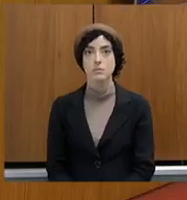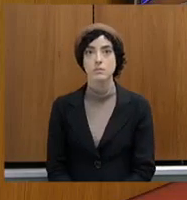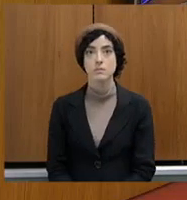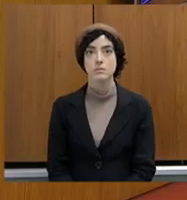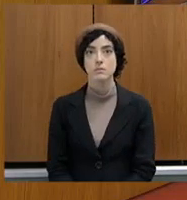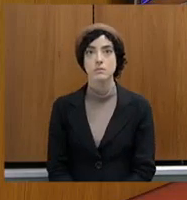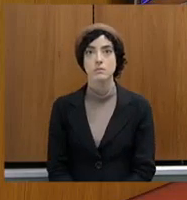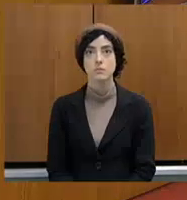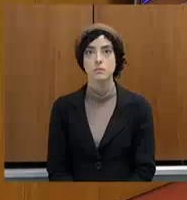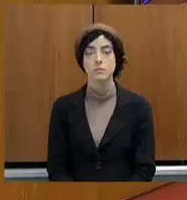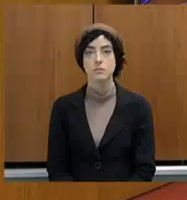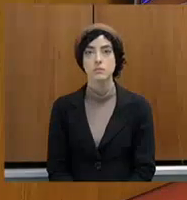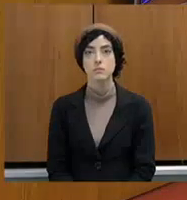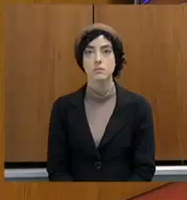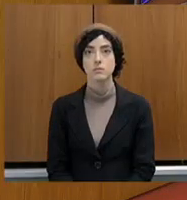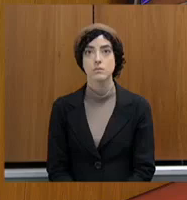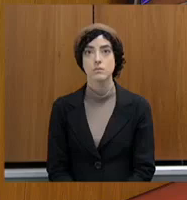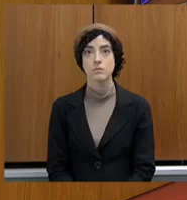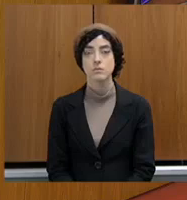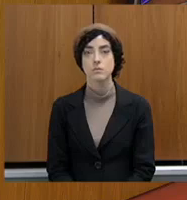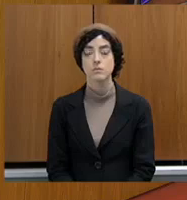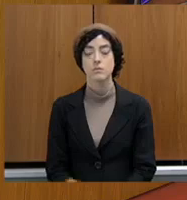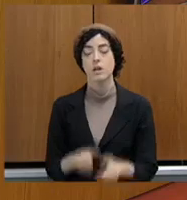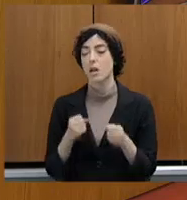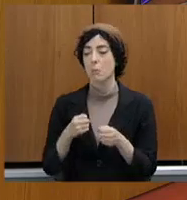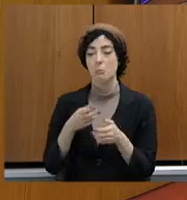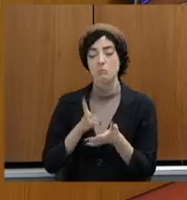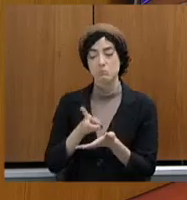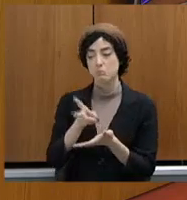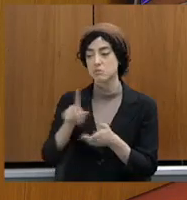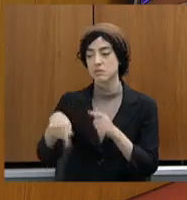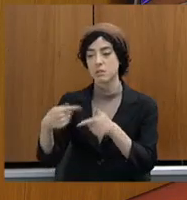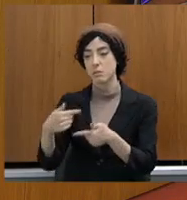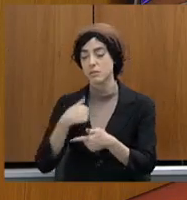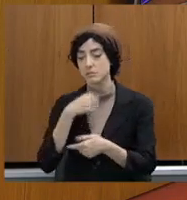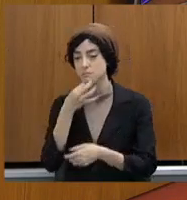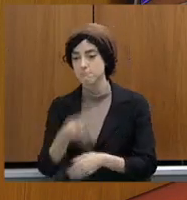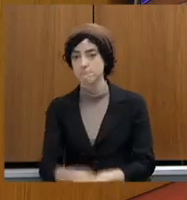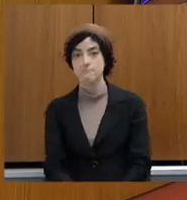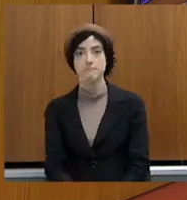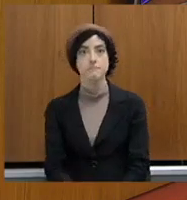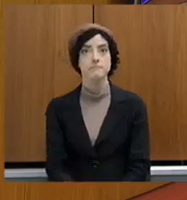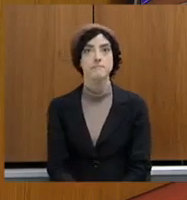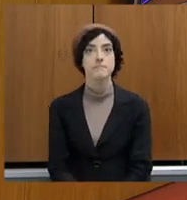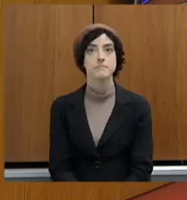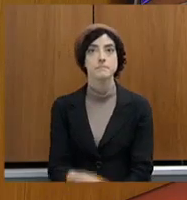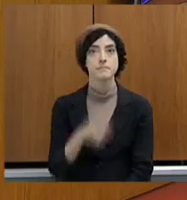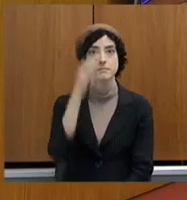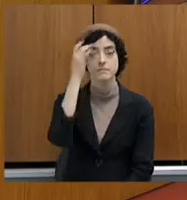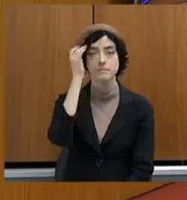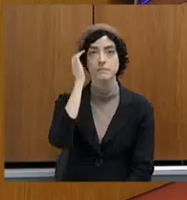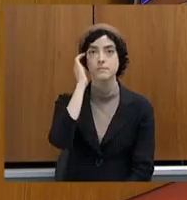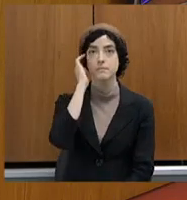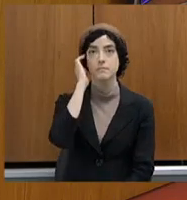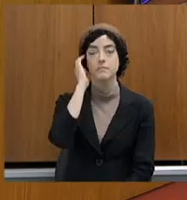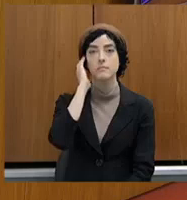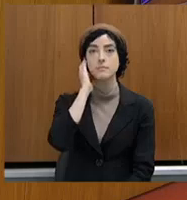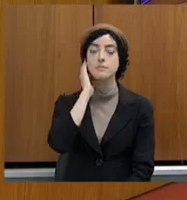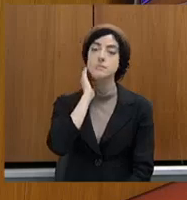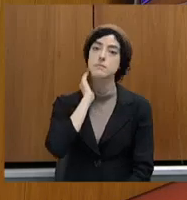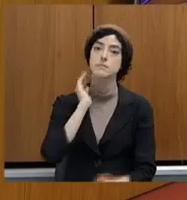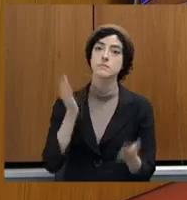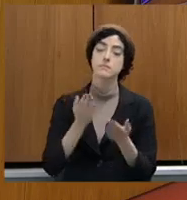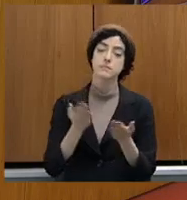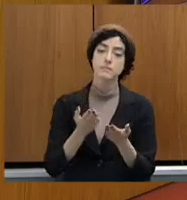podemos avançar e depois... Ok. Deputada Celise, deputada Celise, com a palavra.